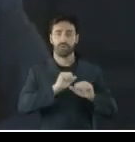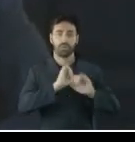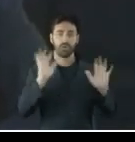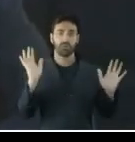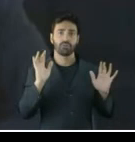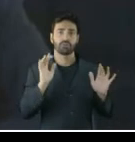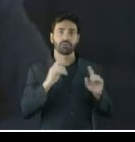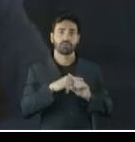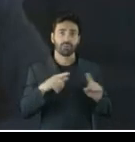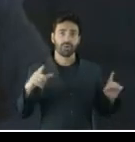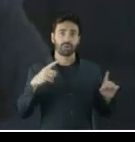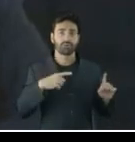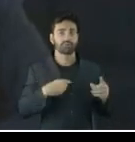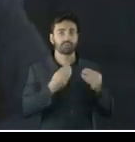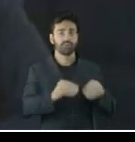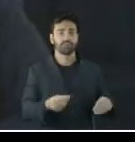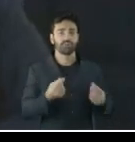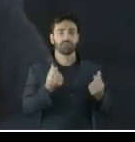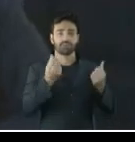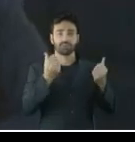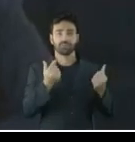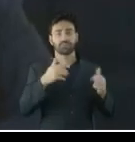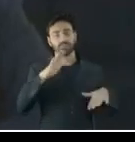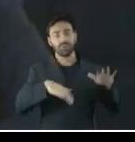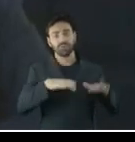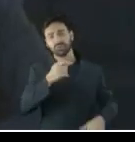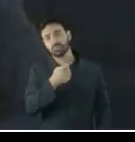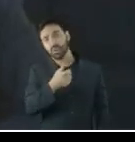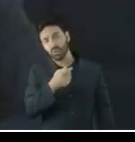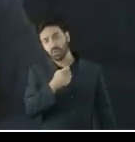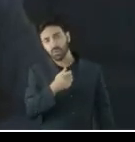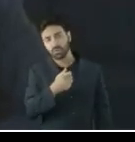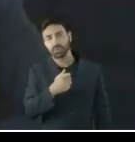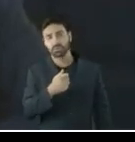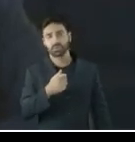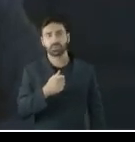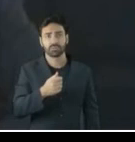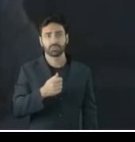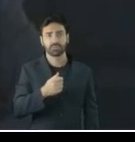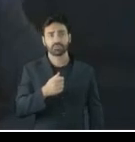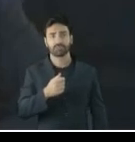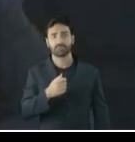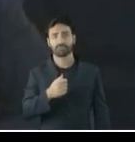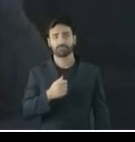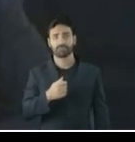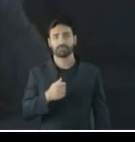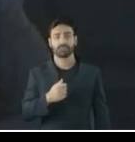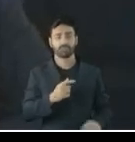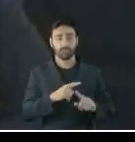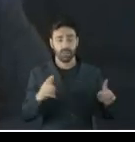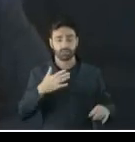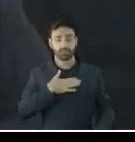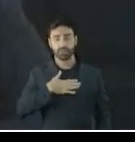o impacto financeiro pode não ser relevante, mas eu considero que essa minha posição